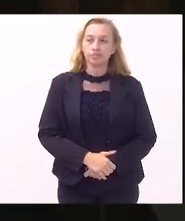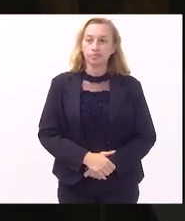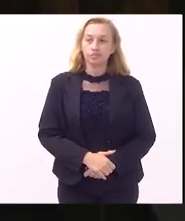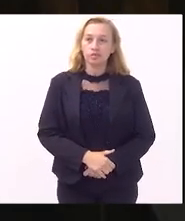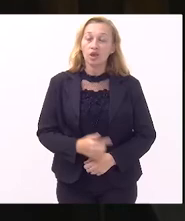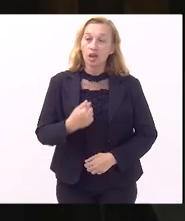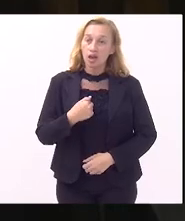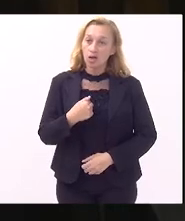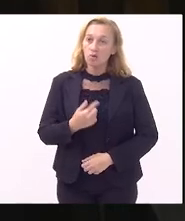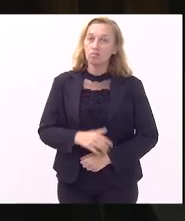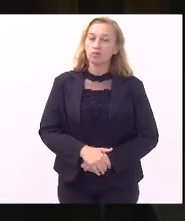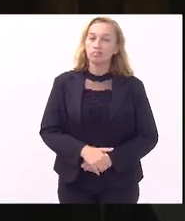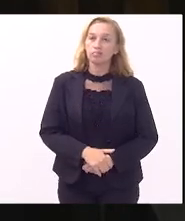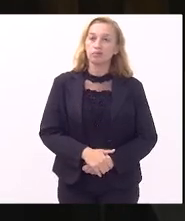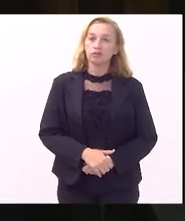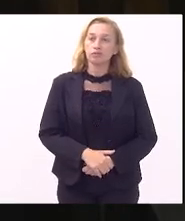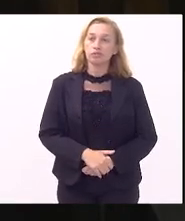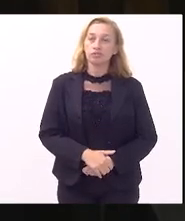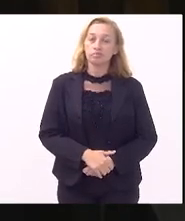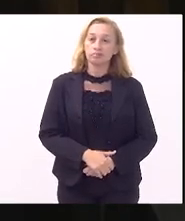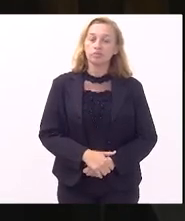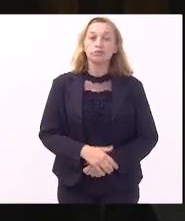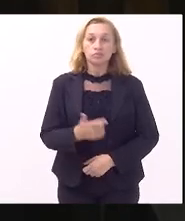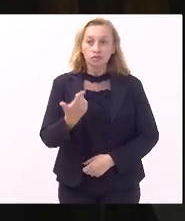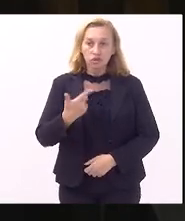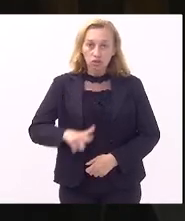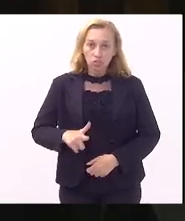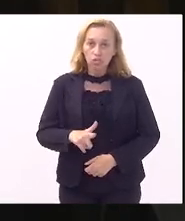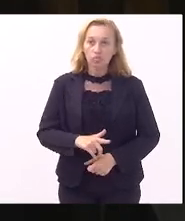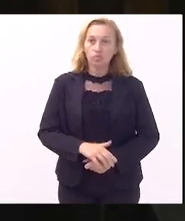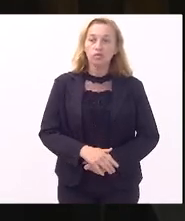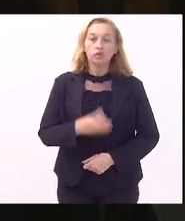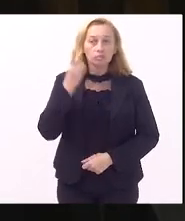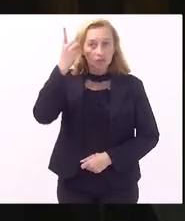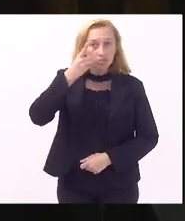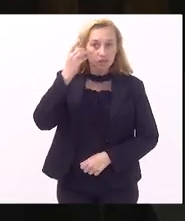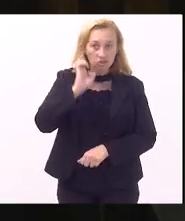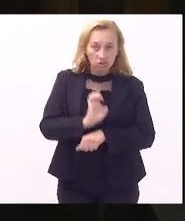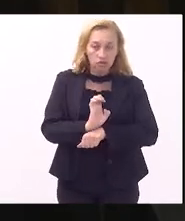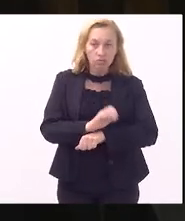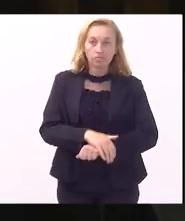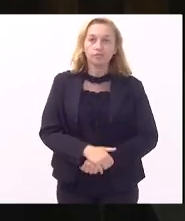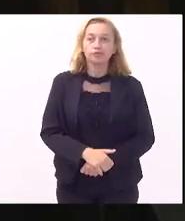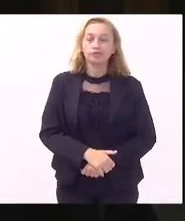estarei vindo aí novamente como como deputado estadual